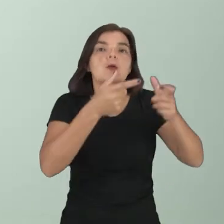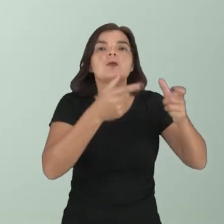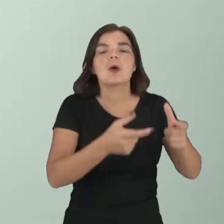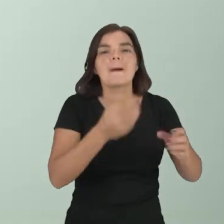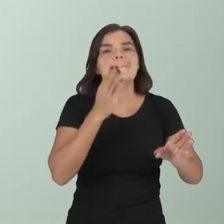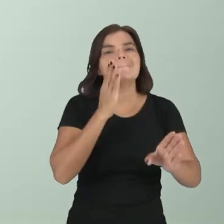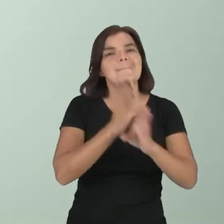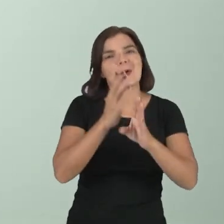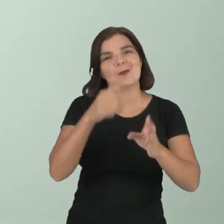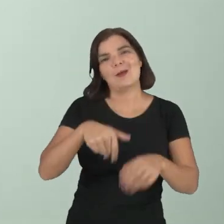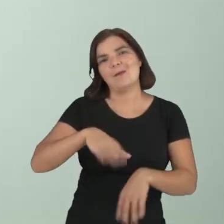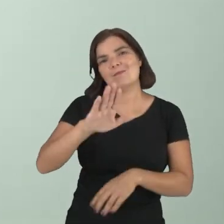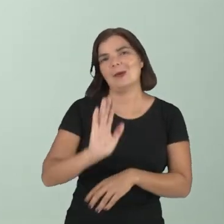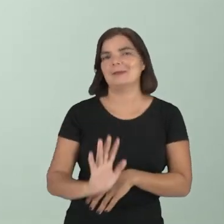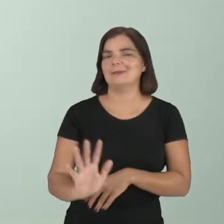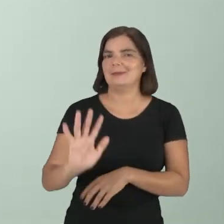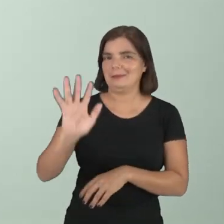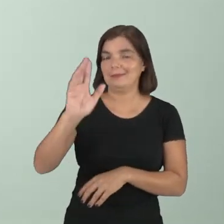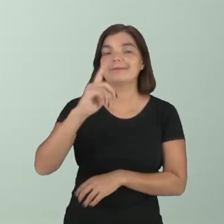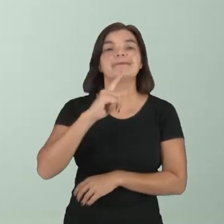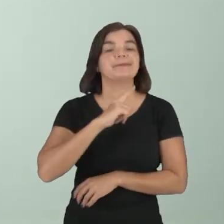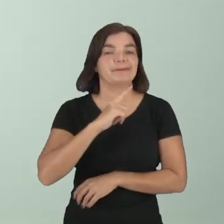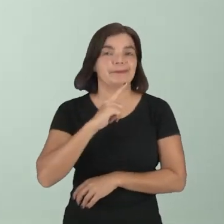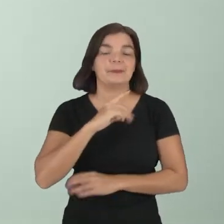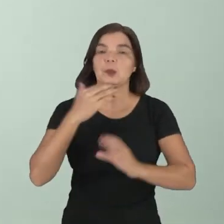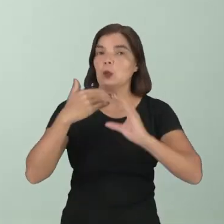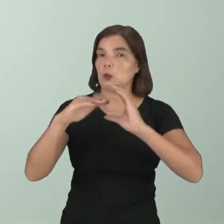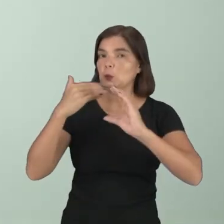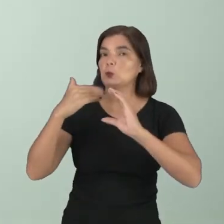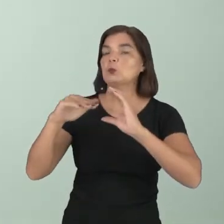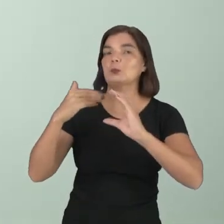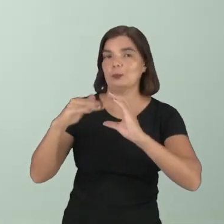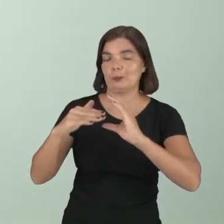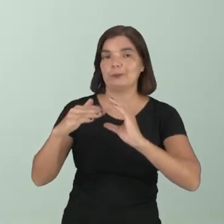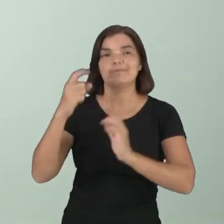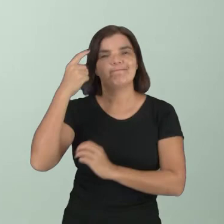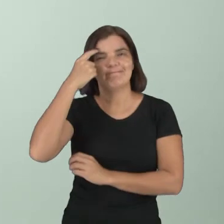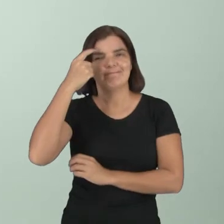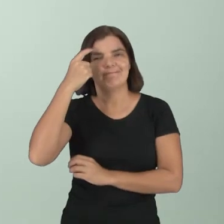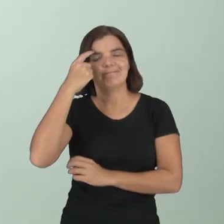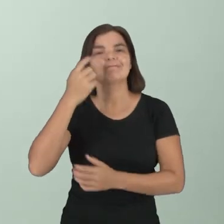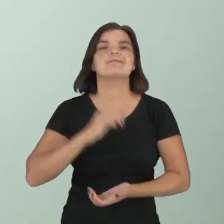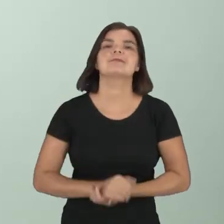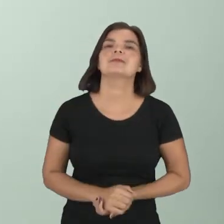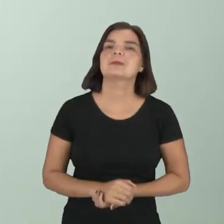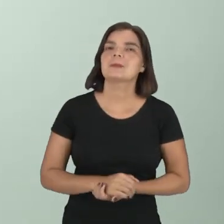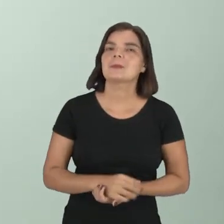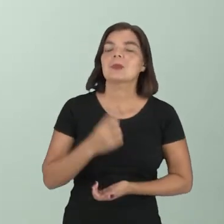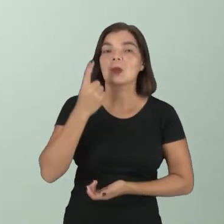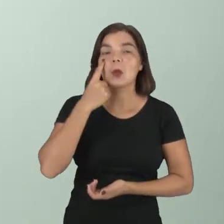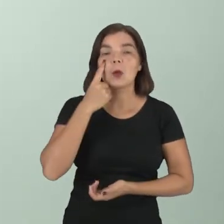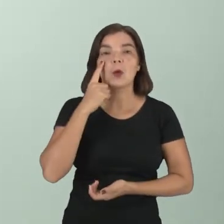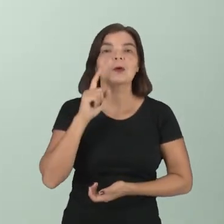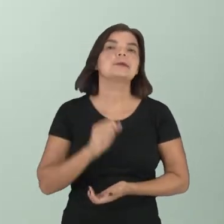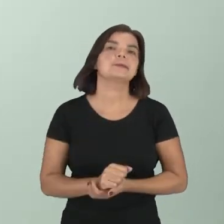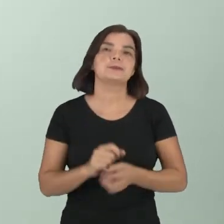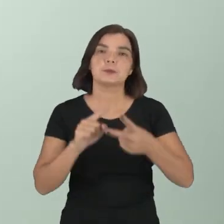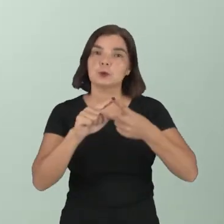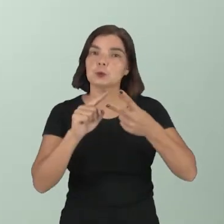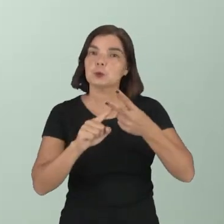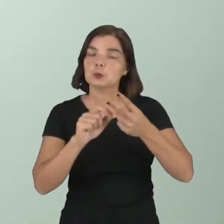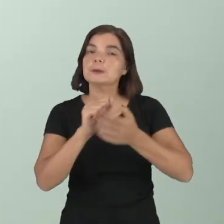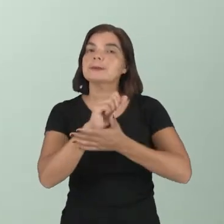comércio local por achar que é mais caro, por ter essa mensagem implícita na sua cabeça. Agora vamos resolver